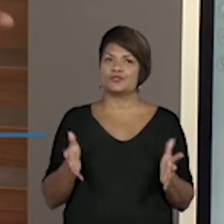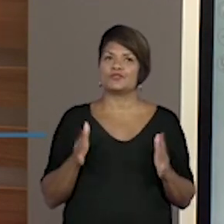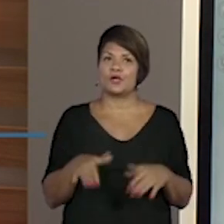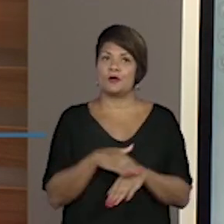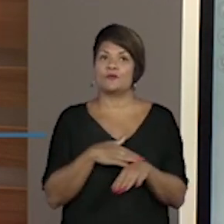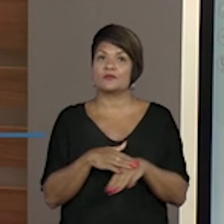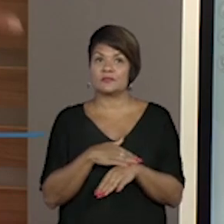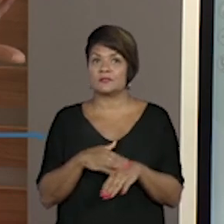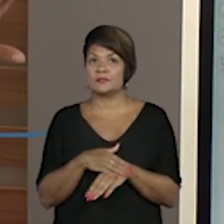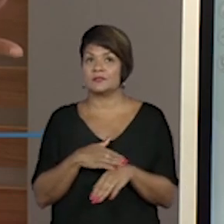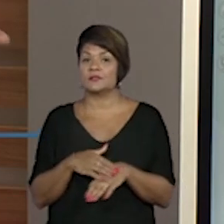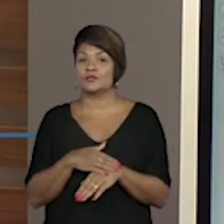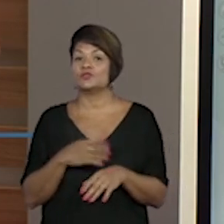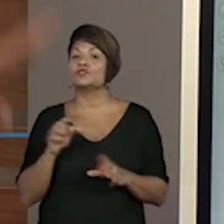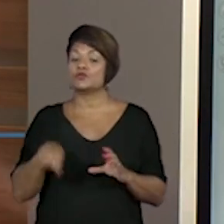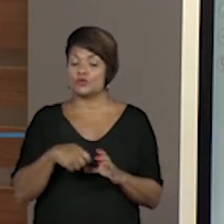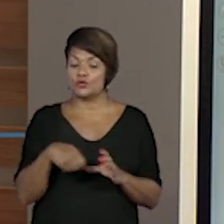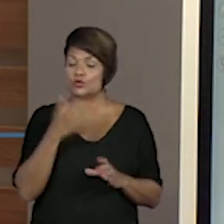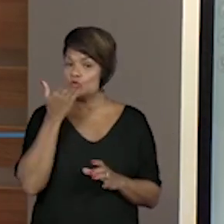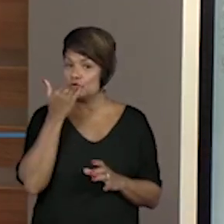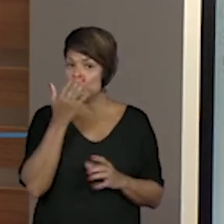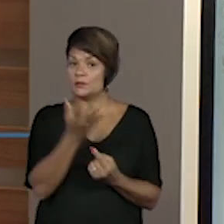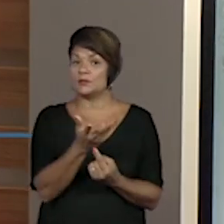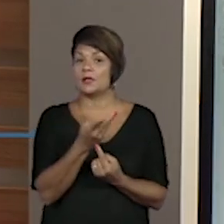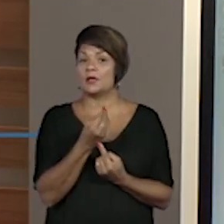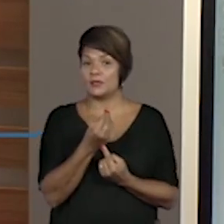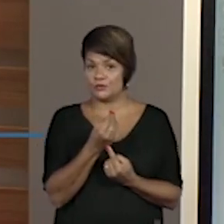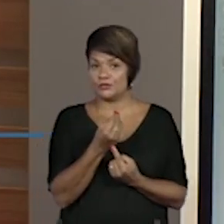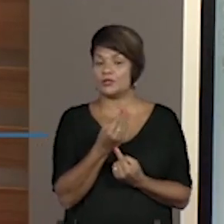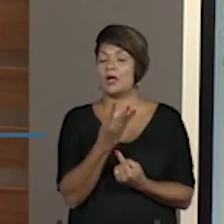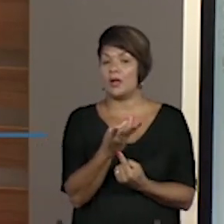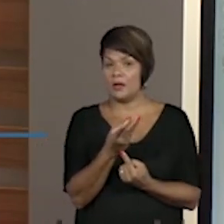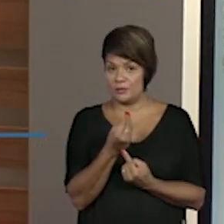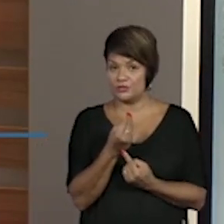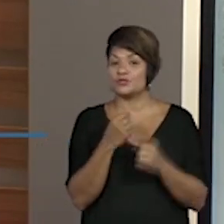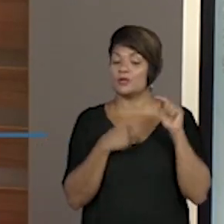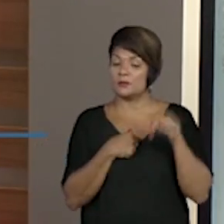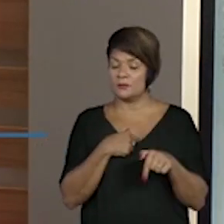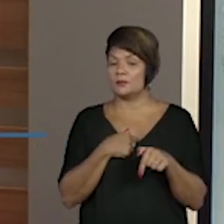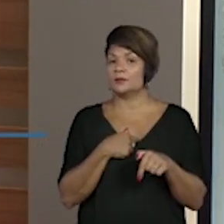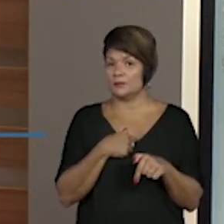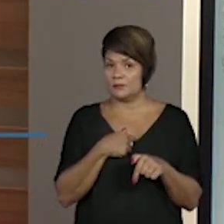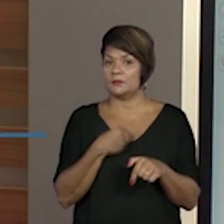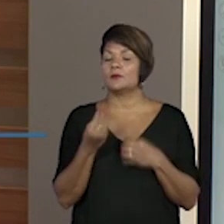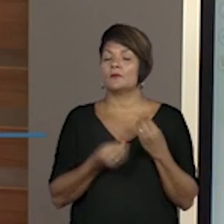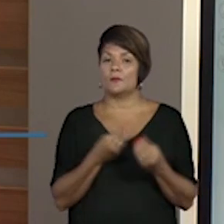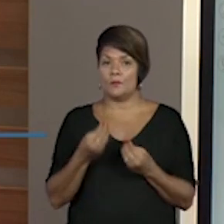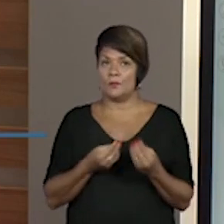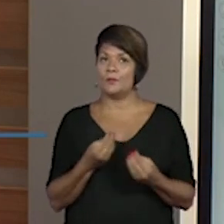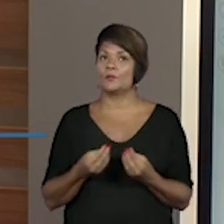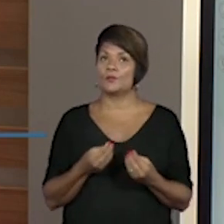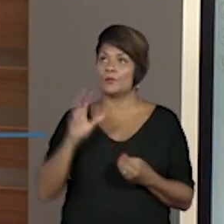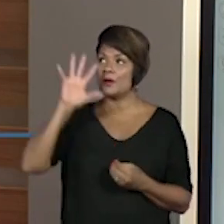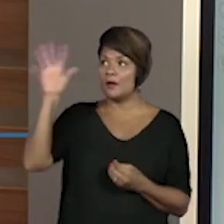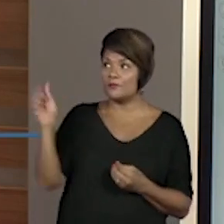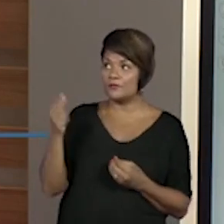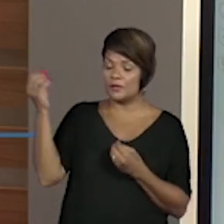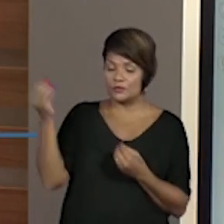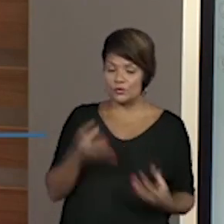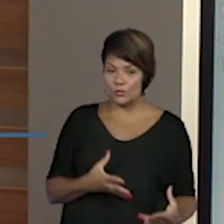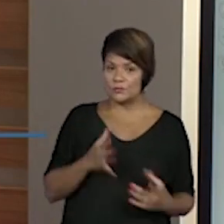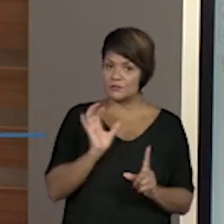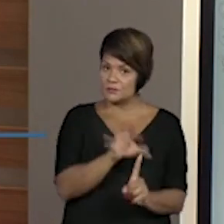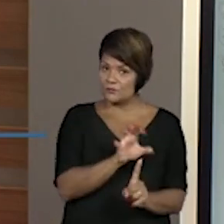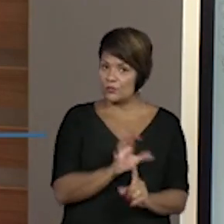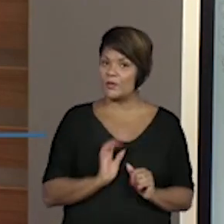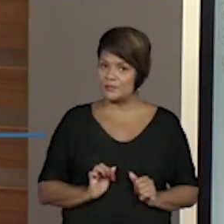falar sobre a culinária e a arte aqui. Os movimentos que a África trouxeram para a culinária